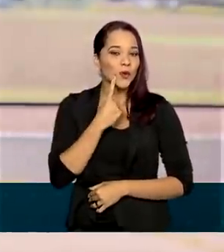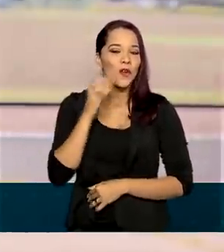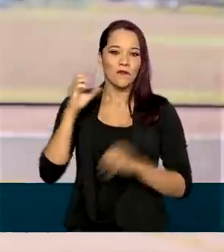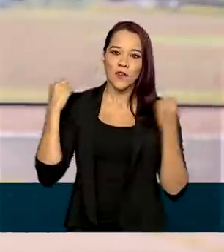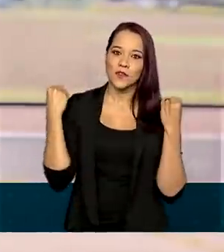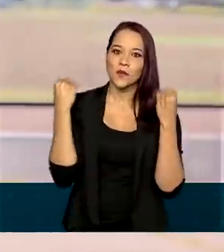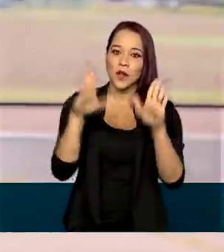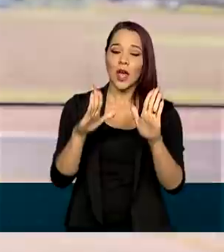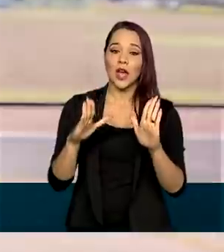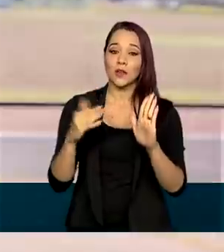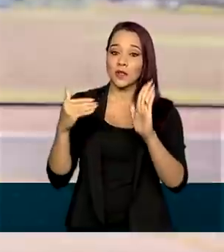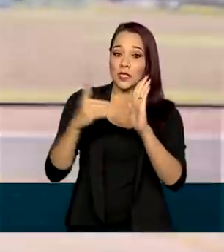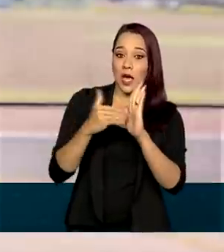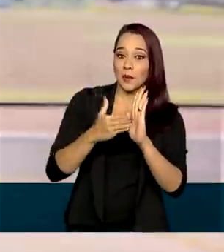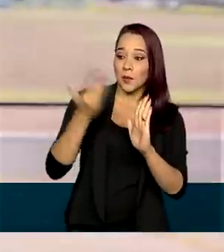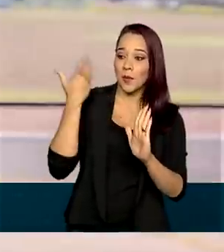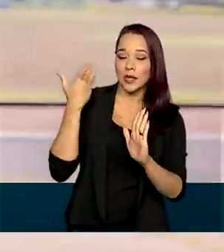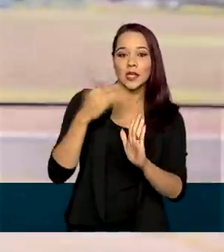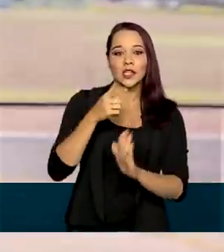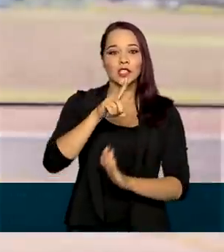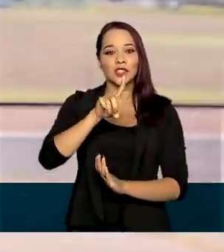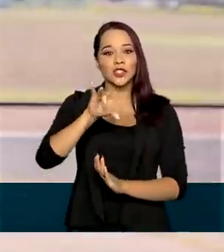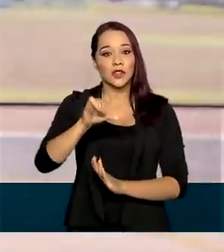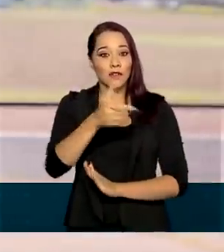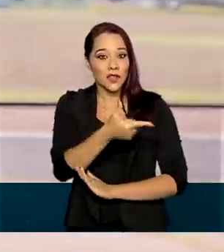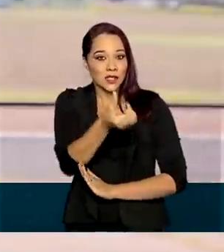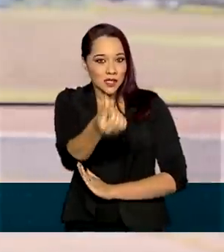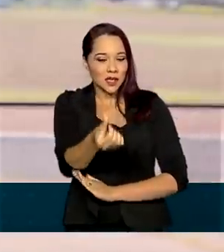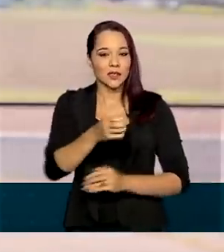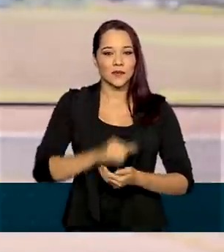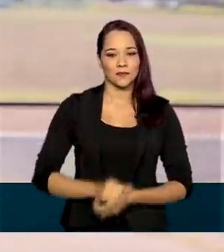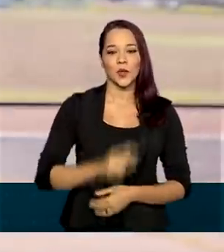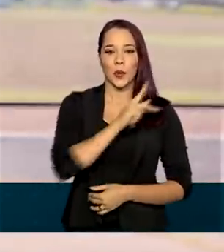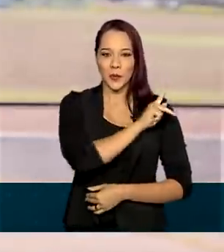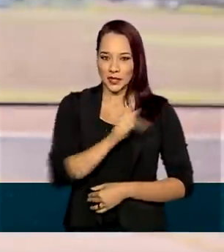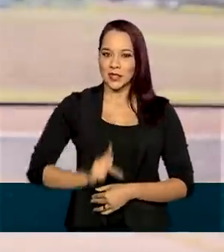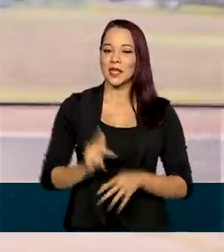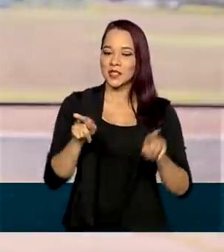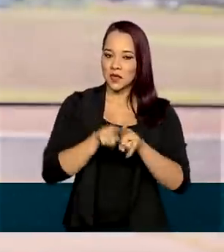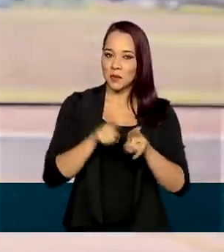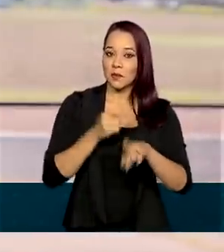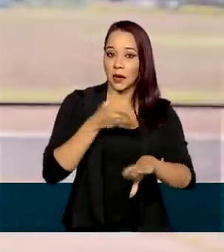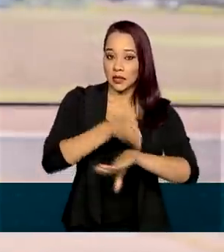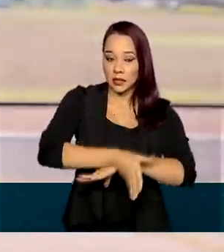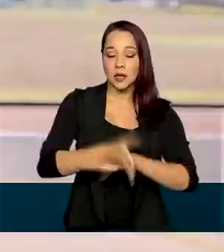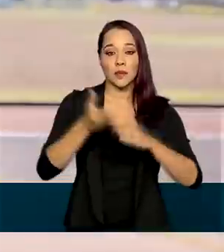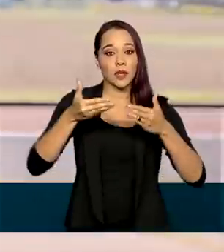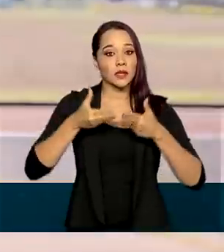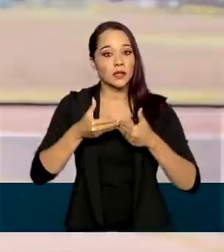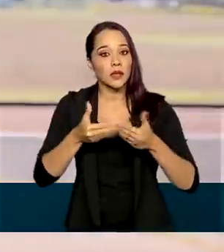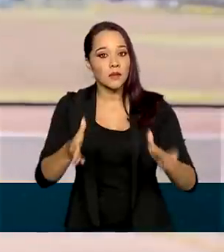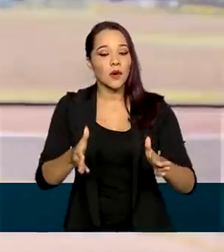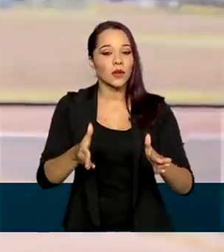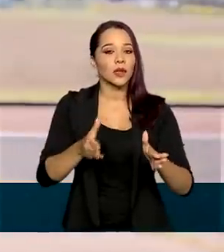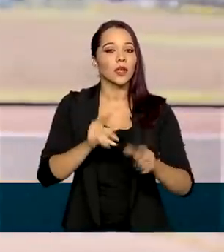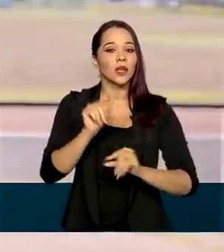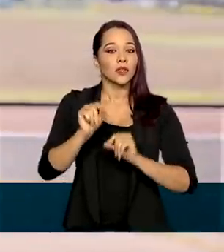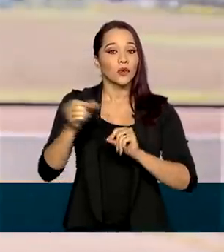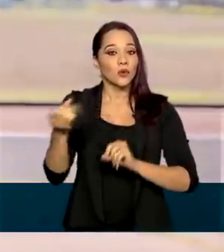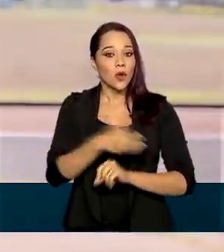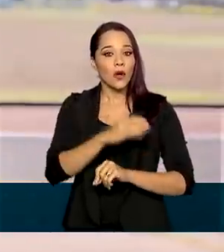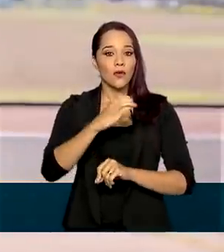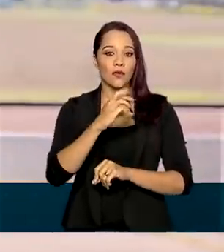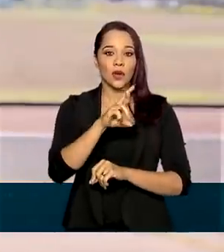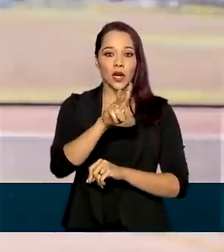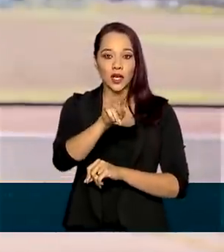comemorado no último sábado, dia 26. O presidente também participa da cerimônia de lançamento do novo